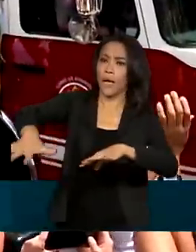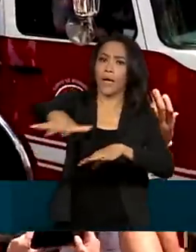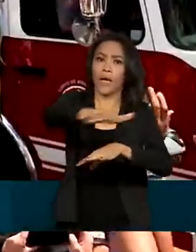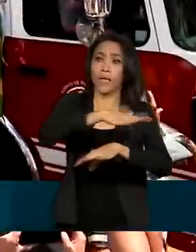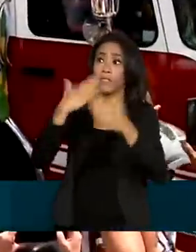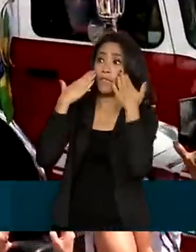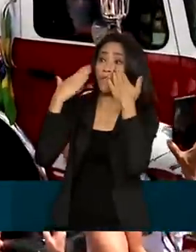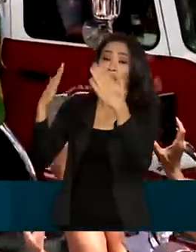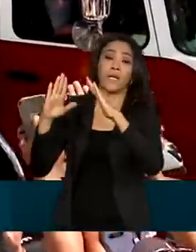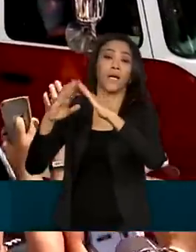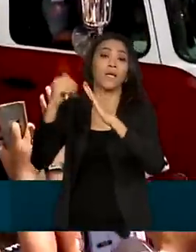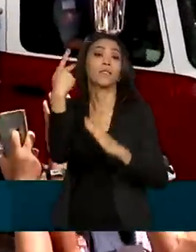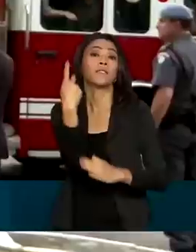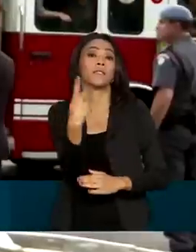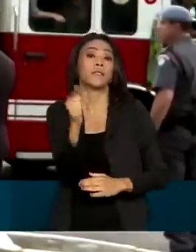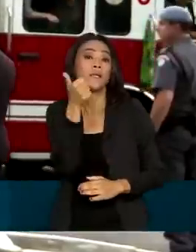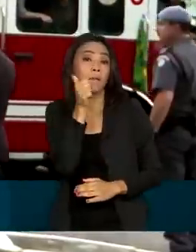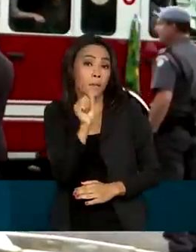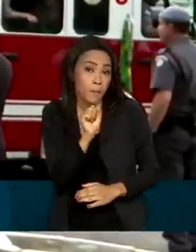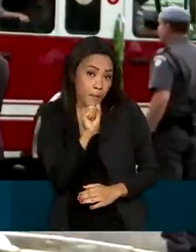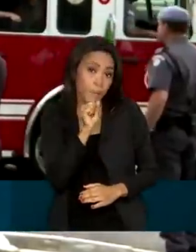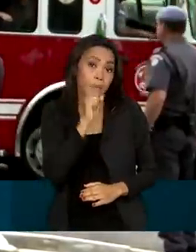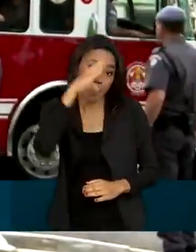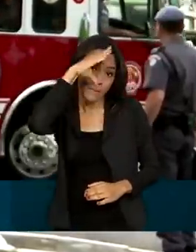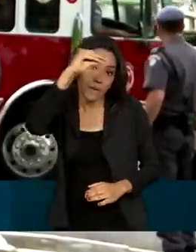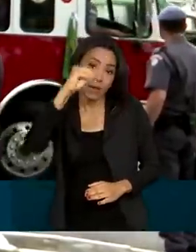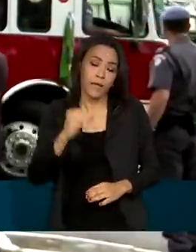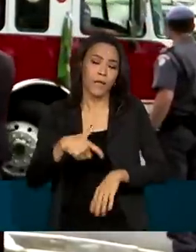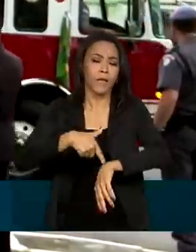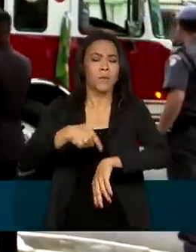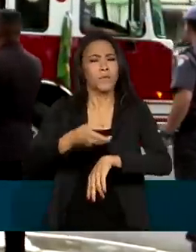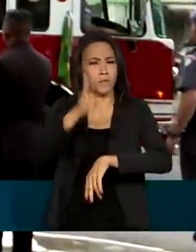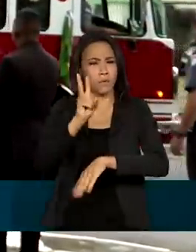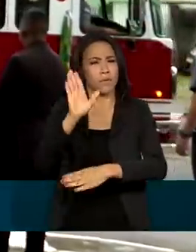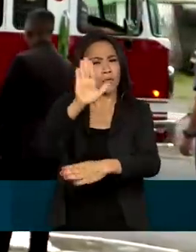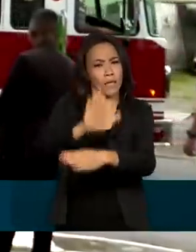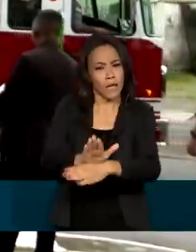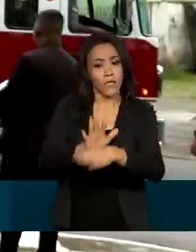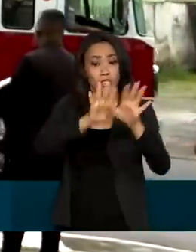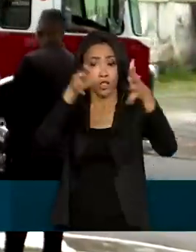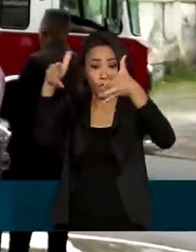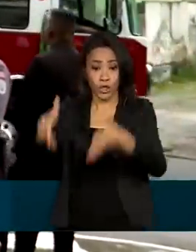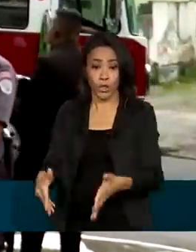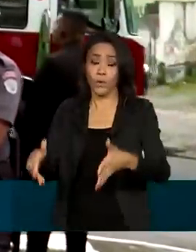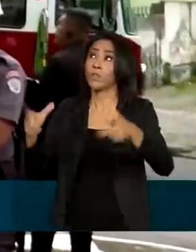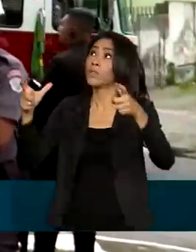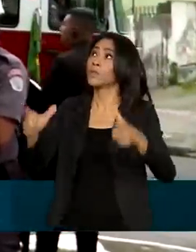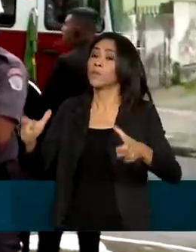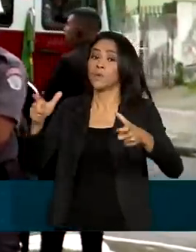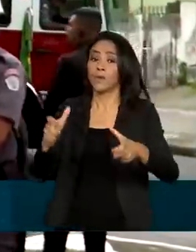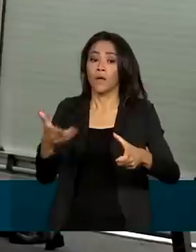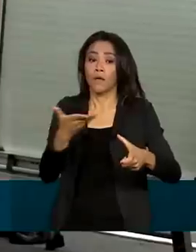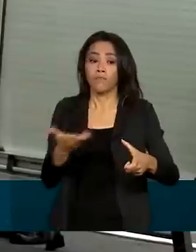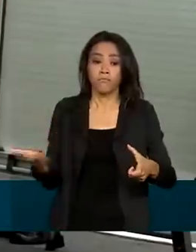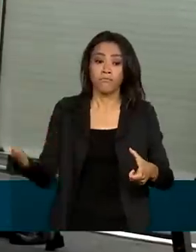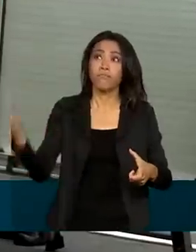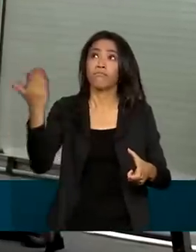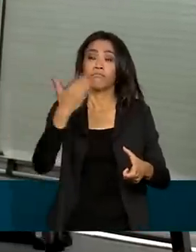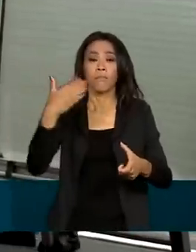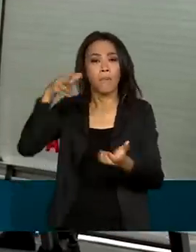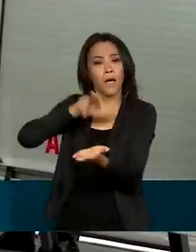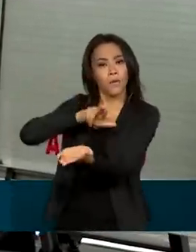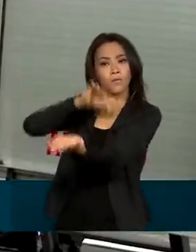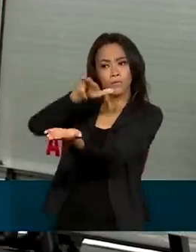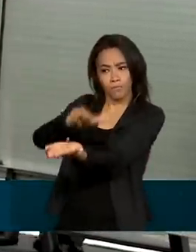à casa de Dona Celeste, a mãe do rei. Pouco antes das duas horas da tarde, o caixão chegou ao Memorial Necrópole Ecumênica para o